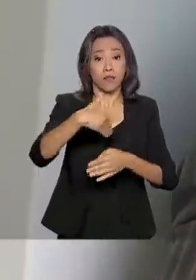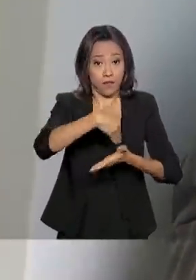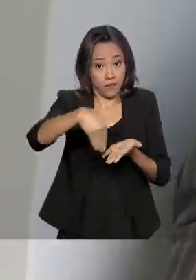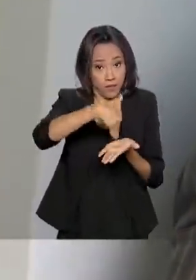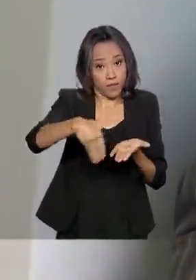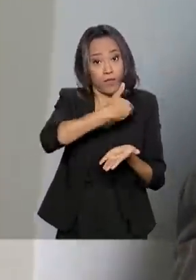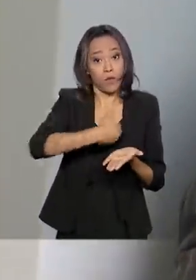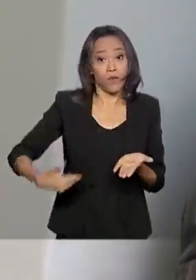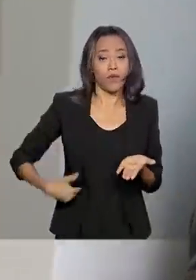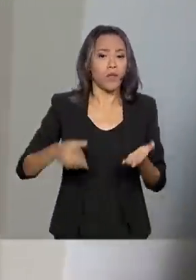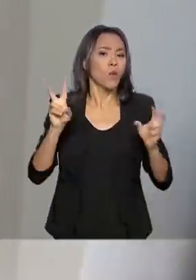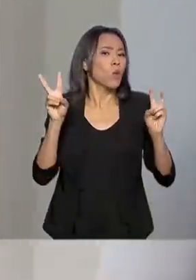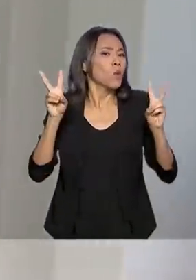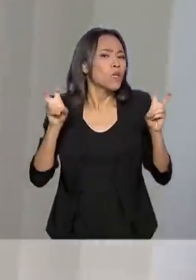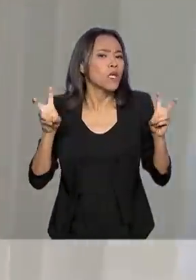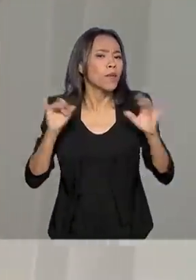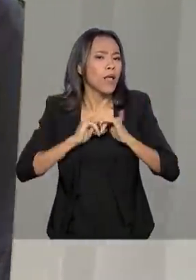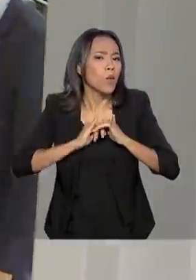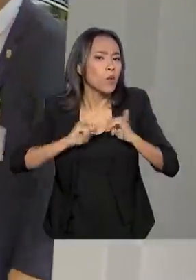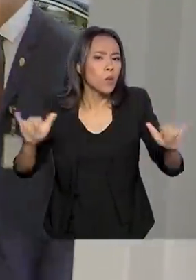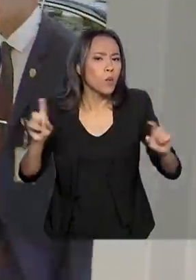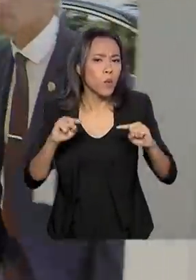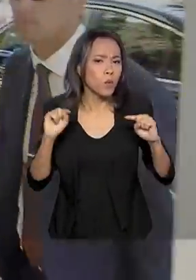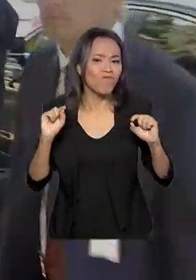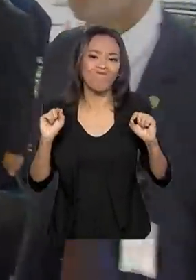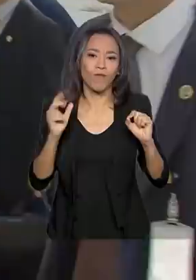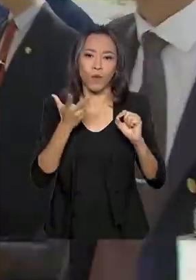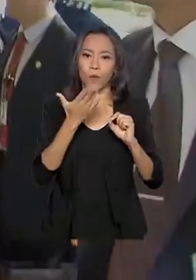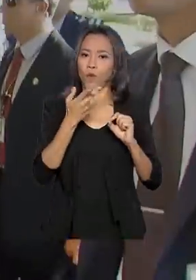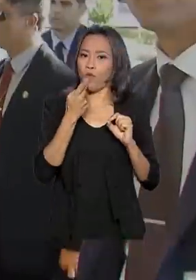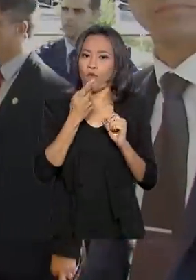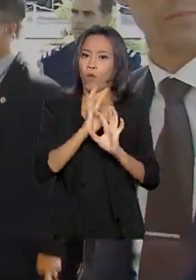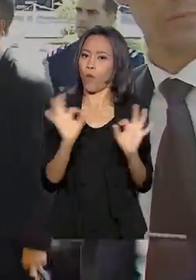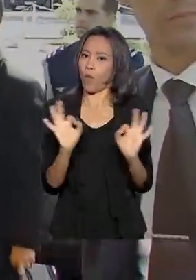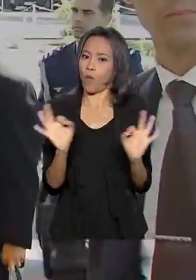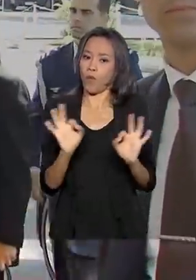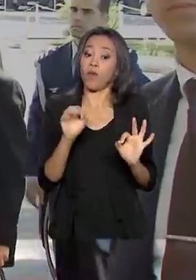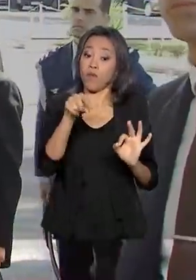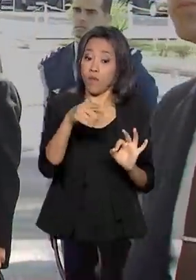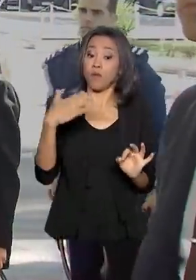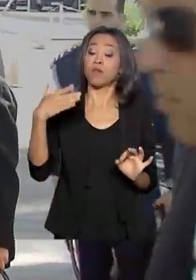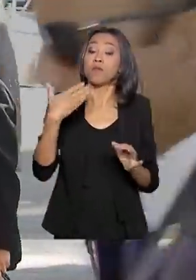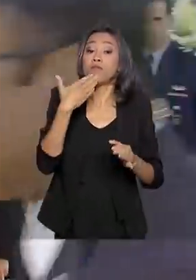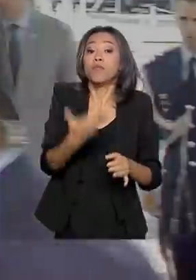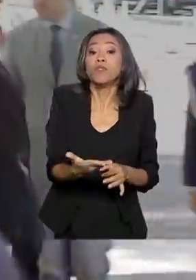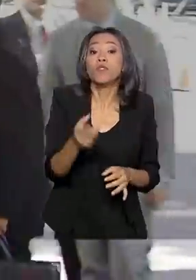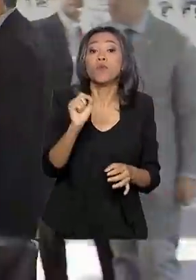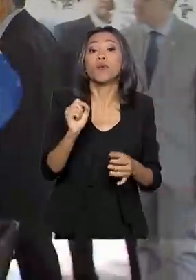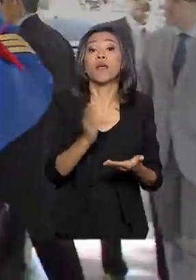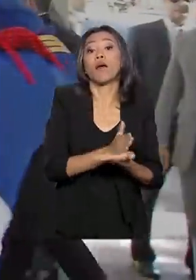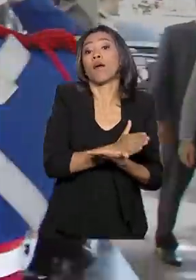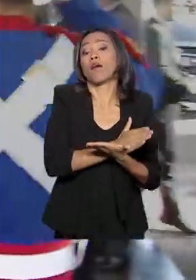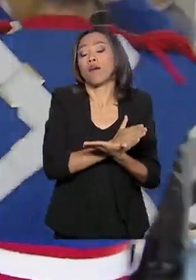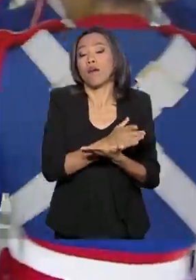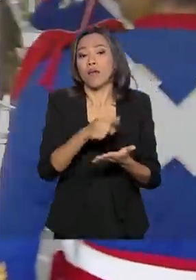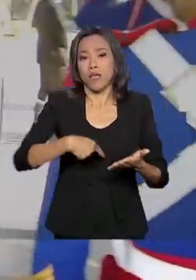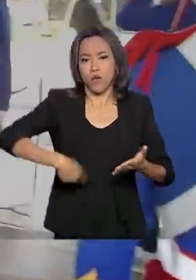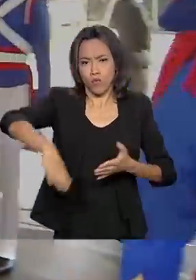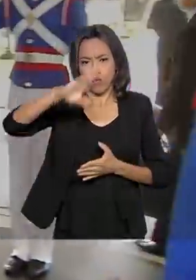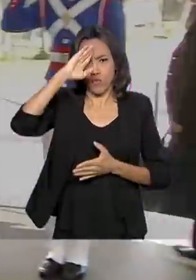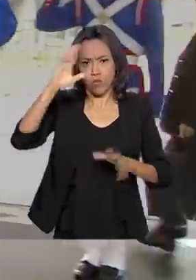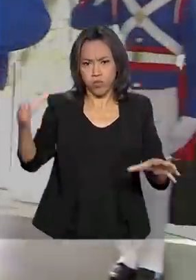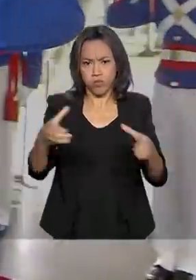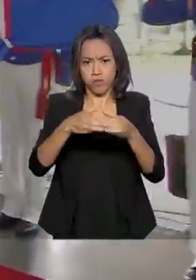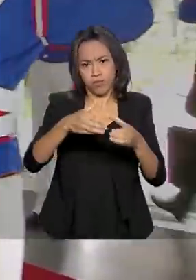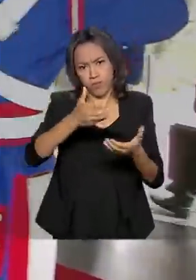pauta da reunião não foi divulgada, mas a gente sabe que o governador do Ceará, Camilo Santana, pediu a prorrogação das forças militares no Estado.